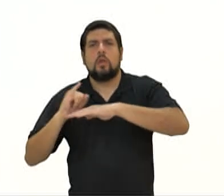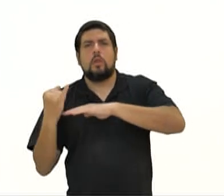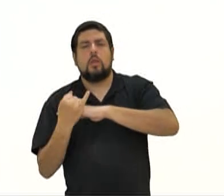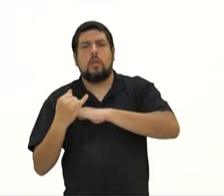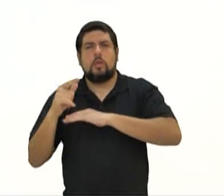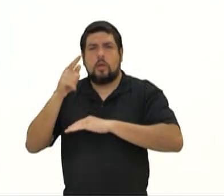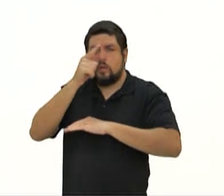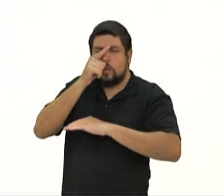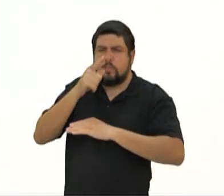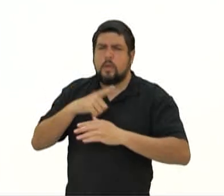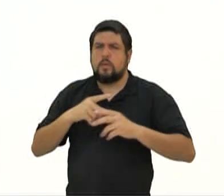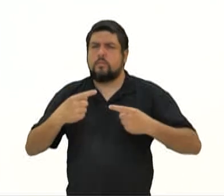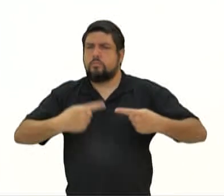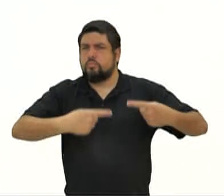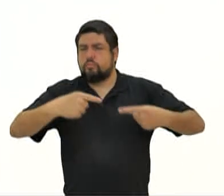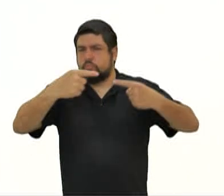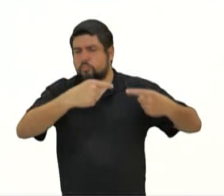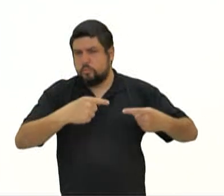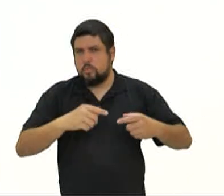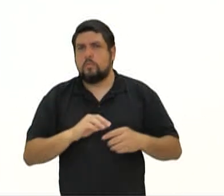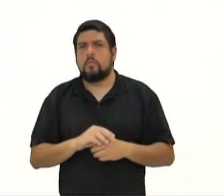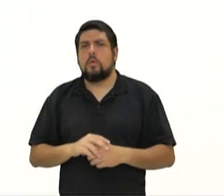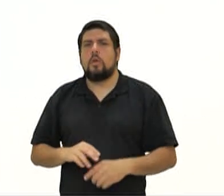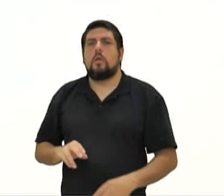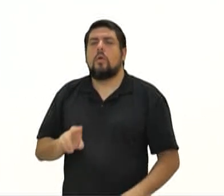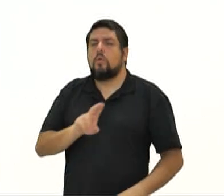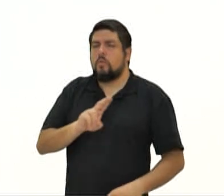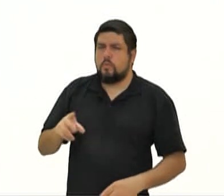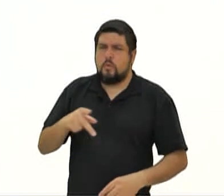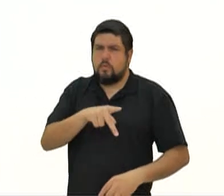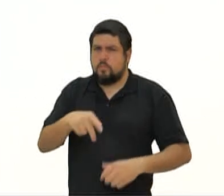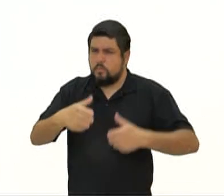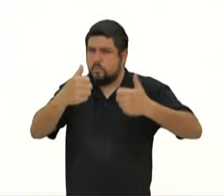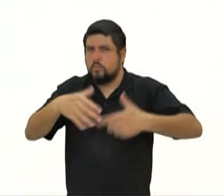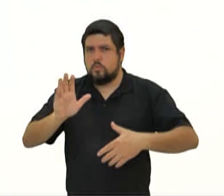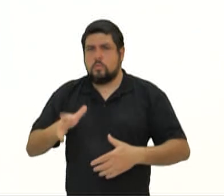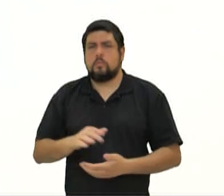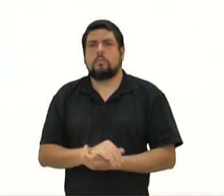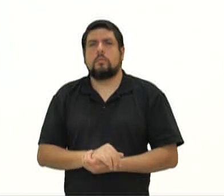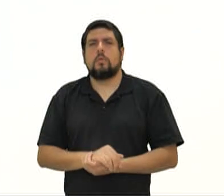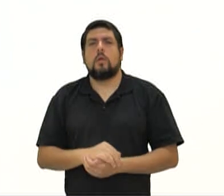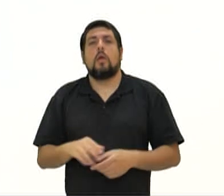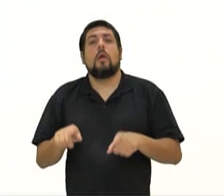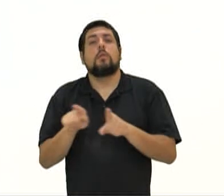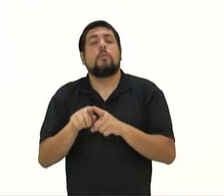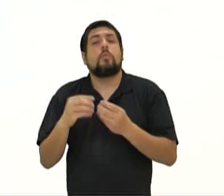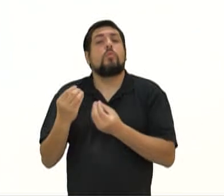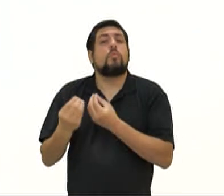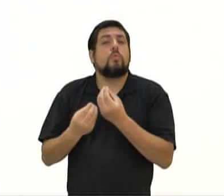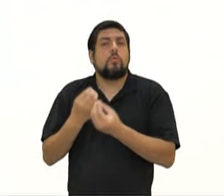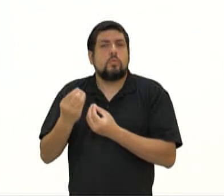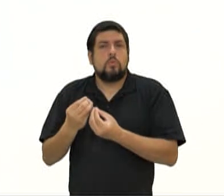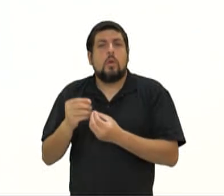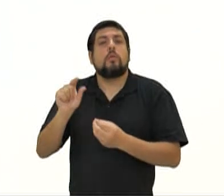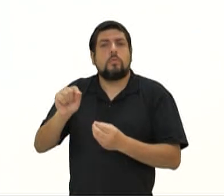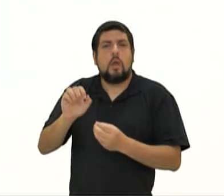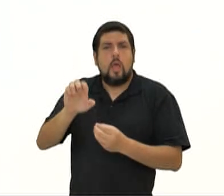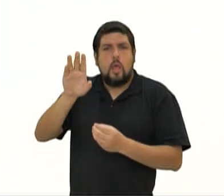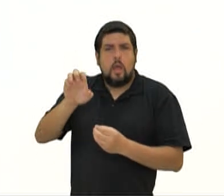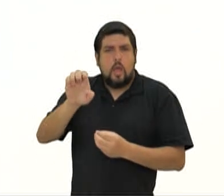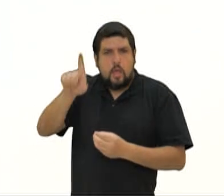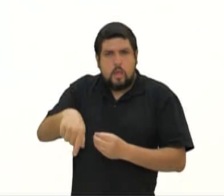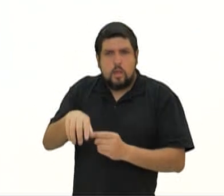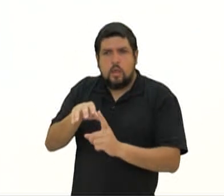um assunto de várias discussões. O próprio nome, como o Sr. Roberto comentou. E aqui está uma característica da ideia do culto à beleza feminina, que é uma